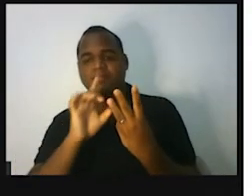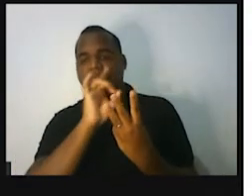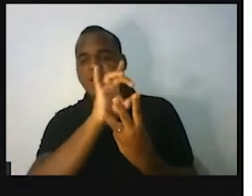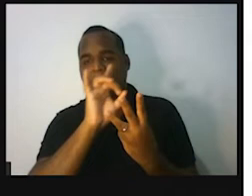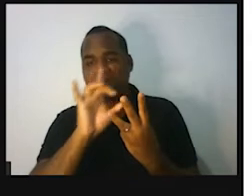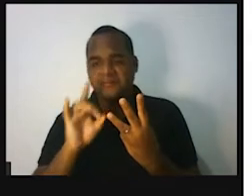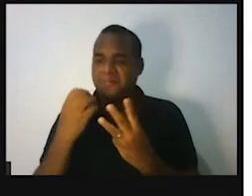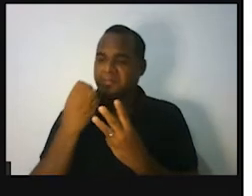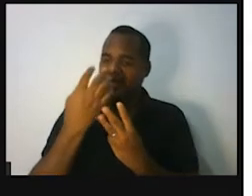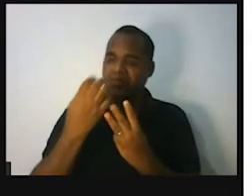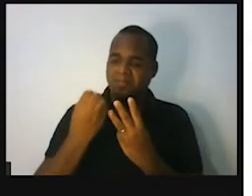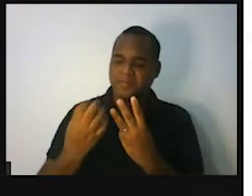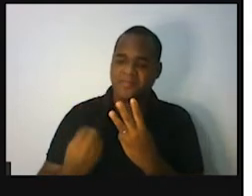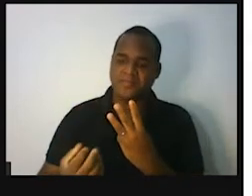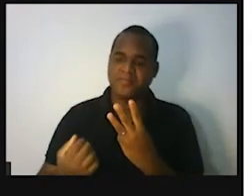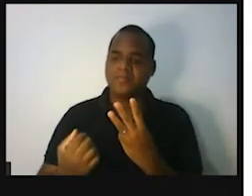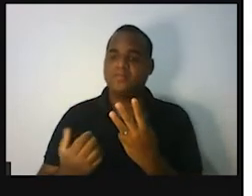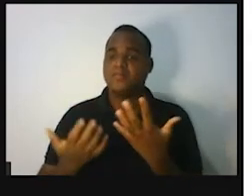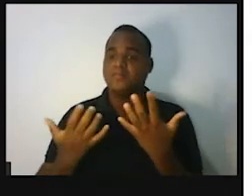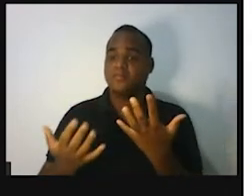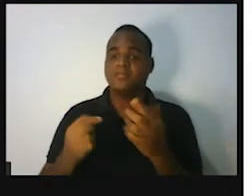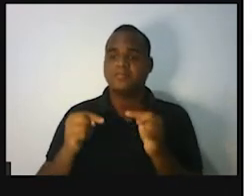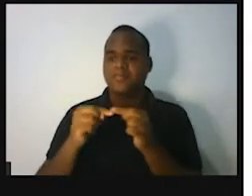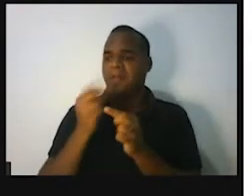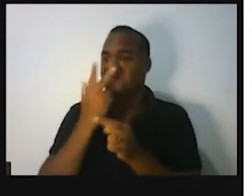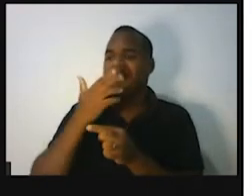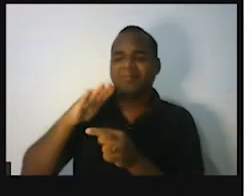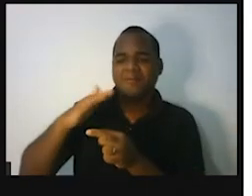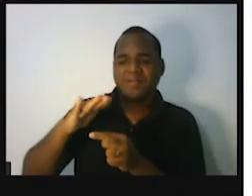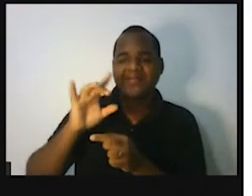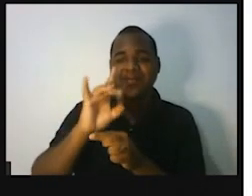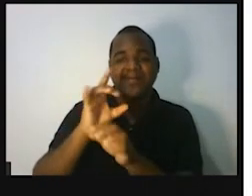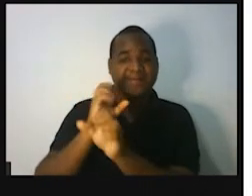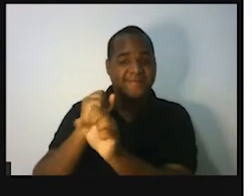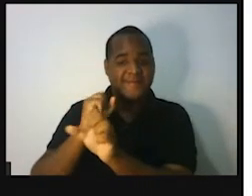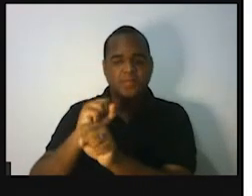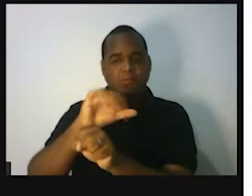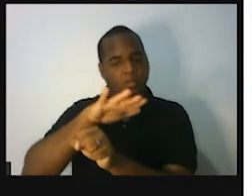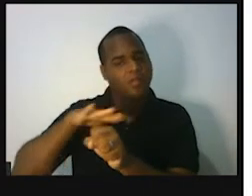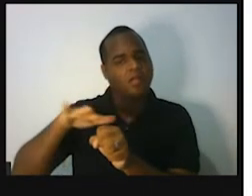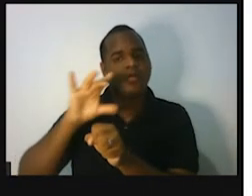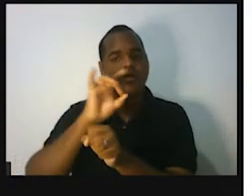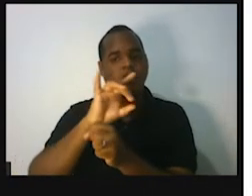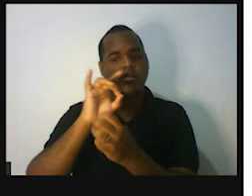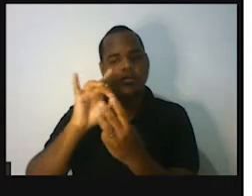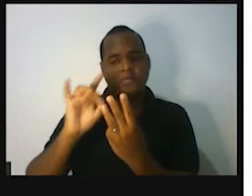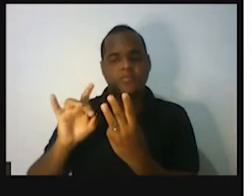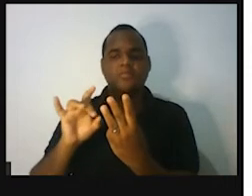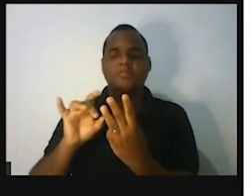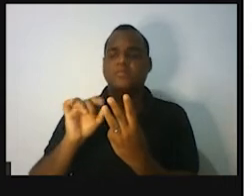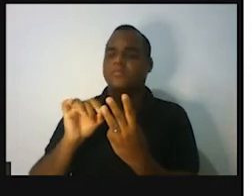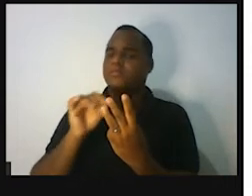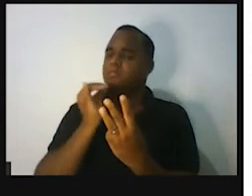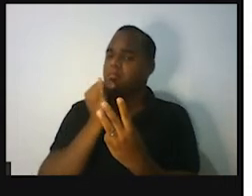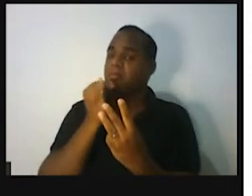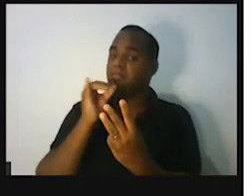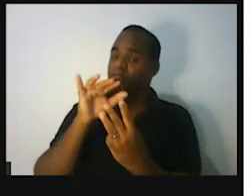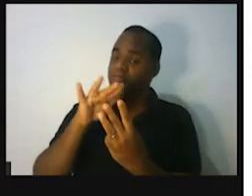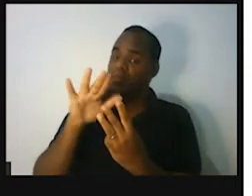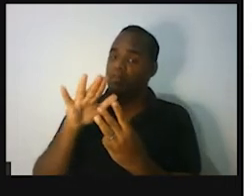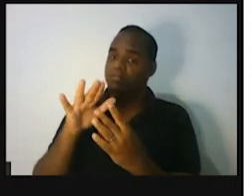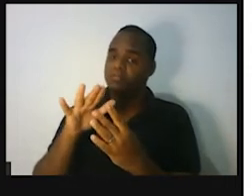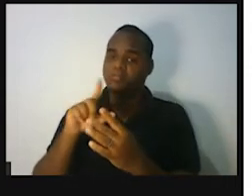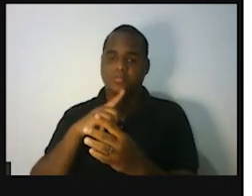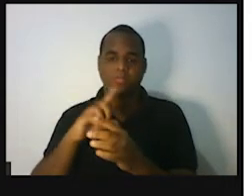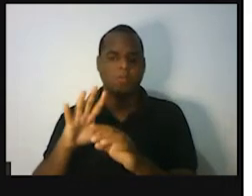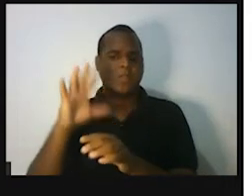menos qual foi a nota de cada unidade. Então, é mais ou menos em cada unidade, como se você